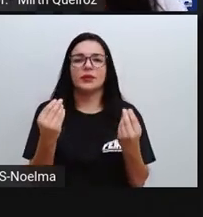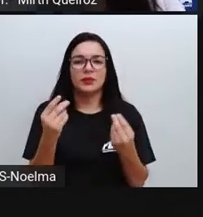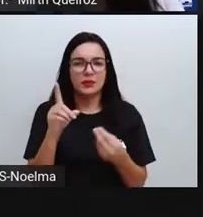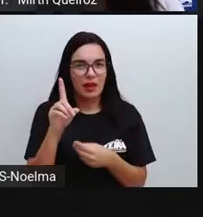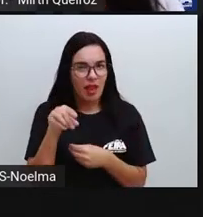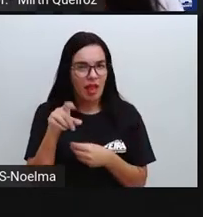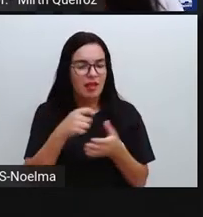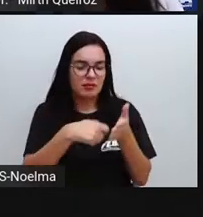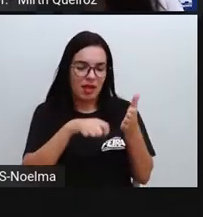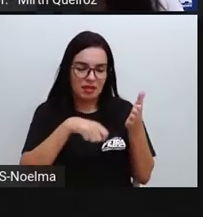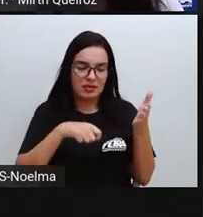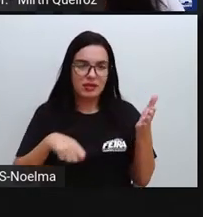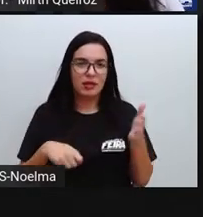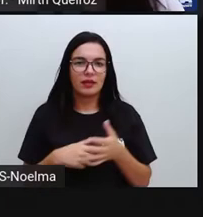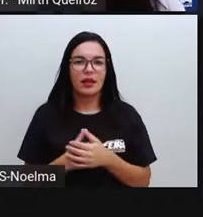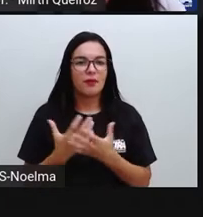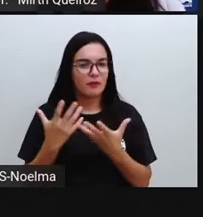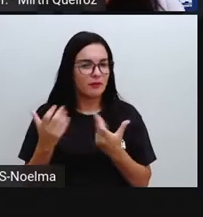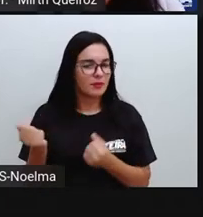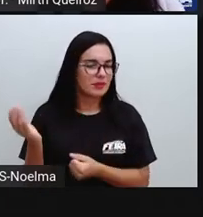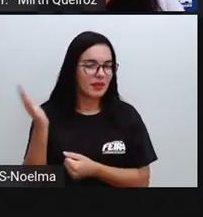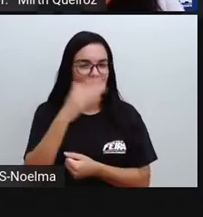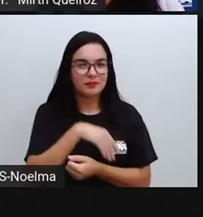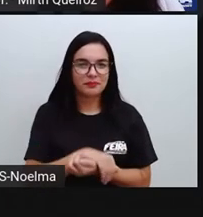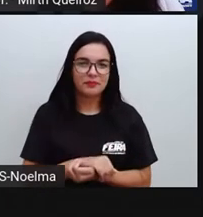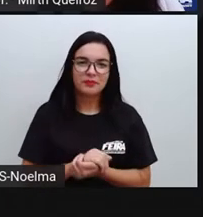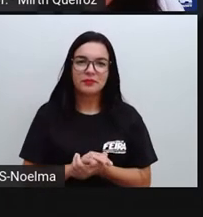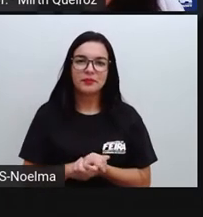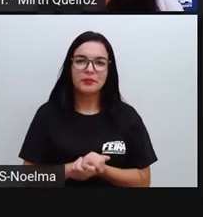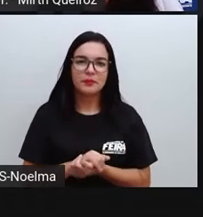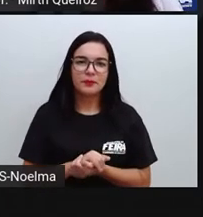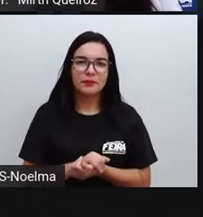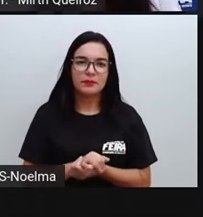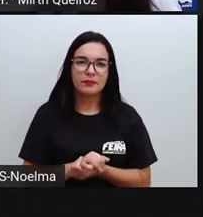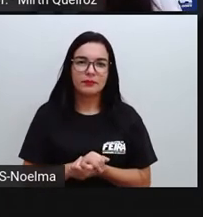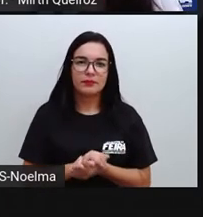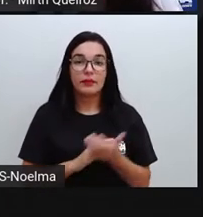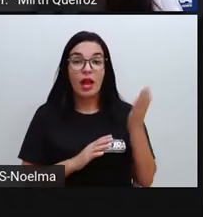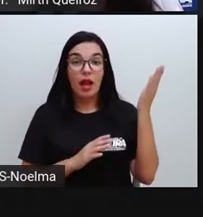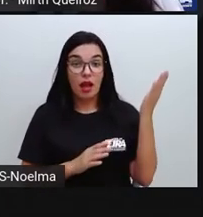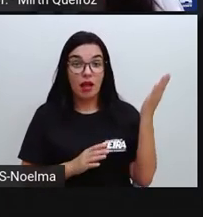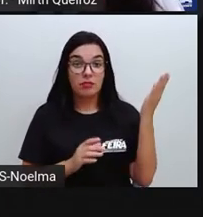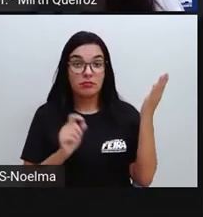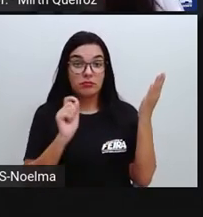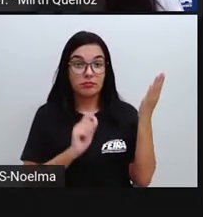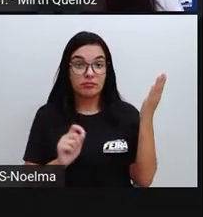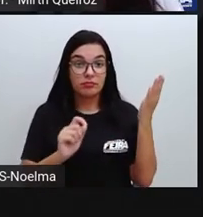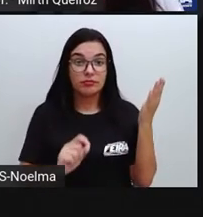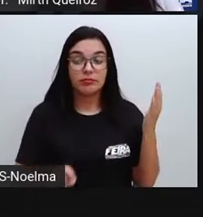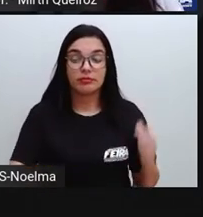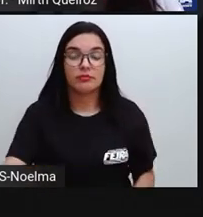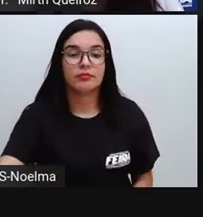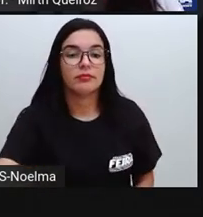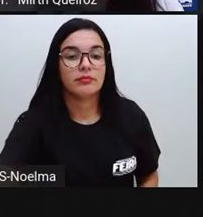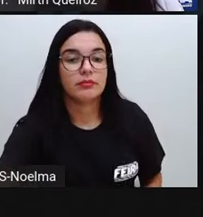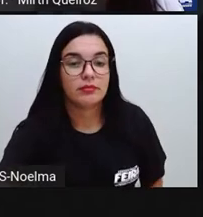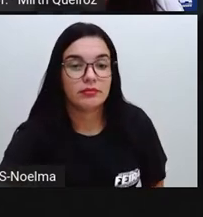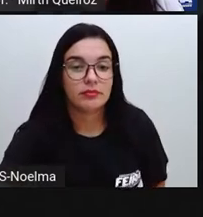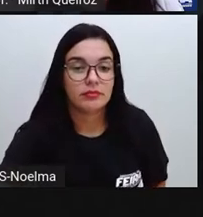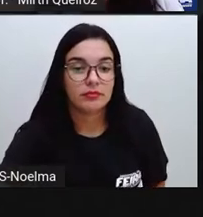ortográfica também. Então, vamos começar com leitura. A fiandeira